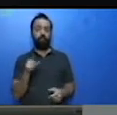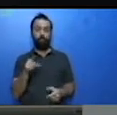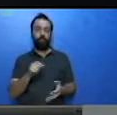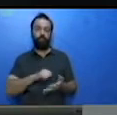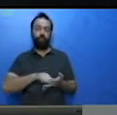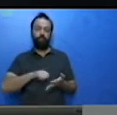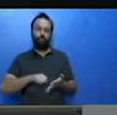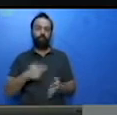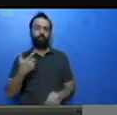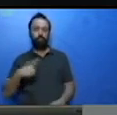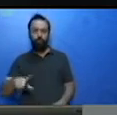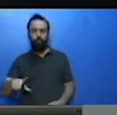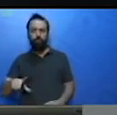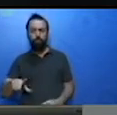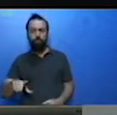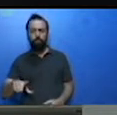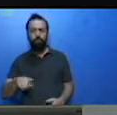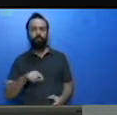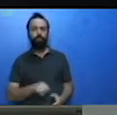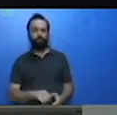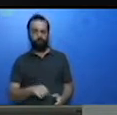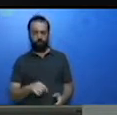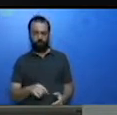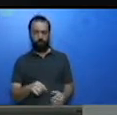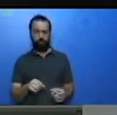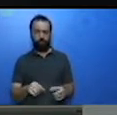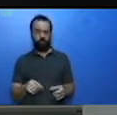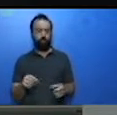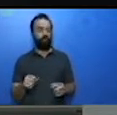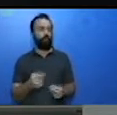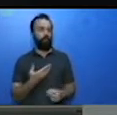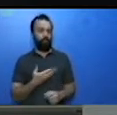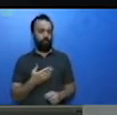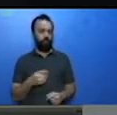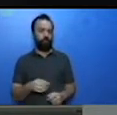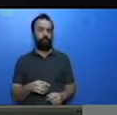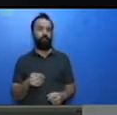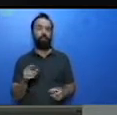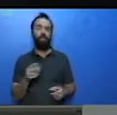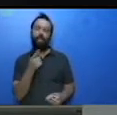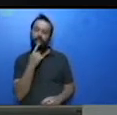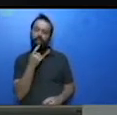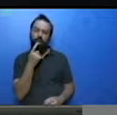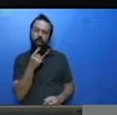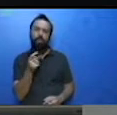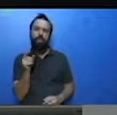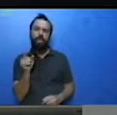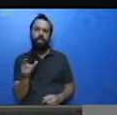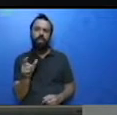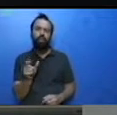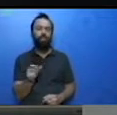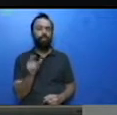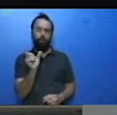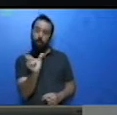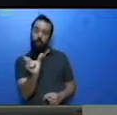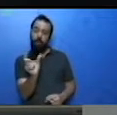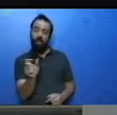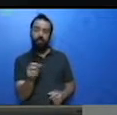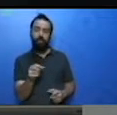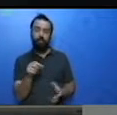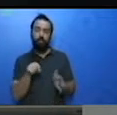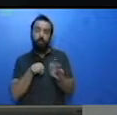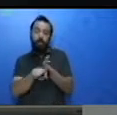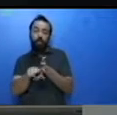vermelho aqui a pergunta para você fazer a substituição.